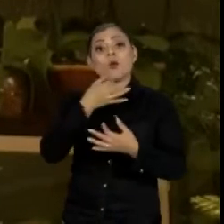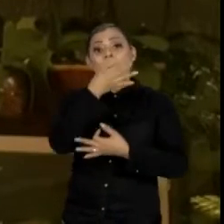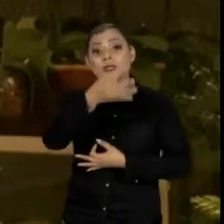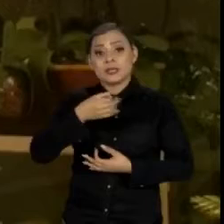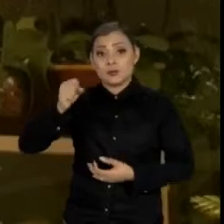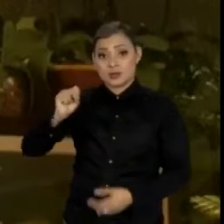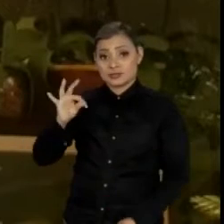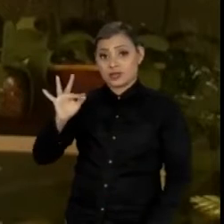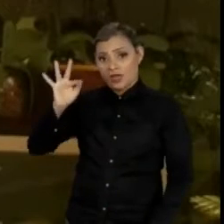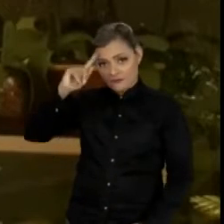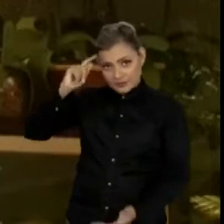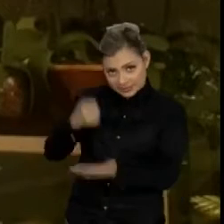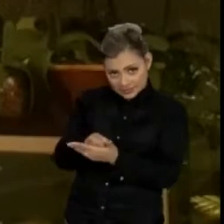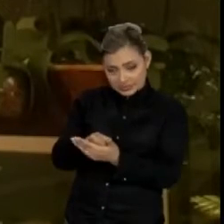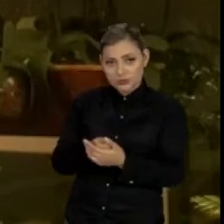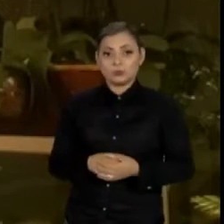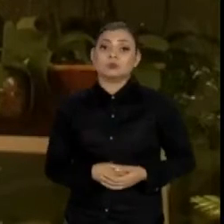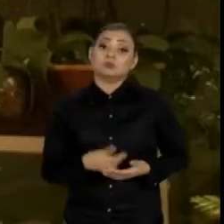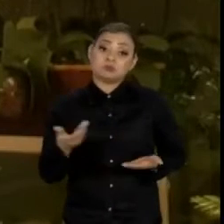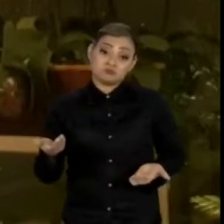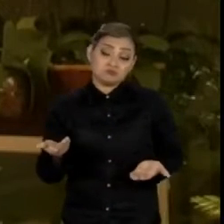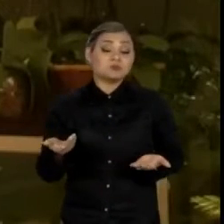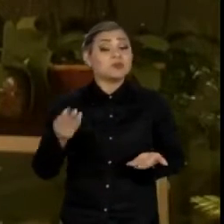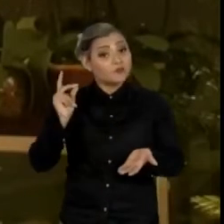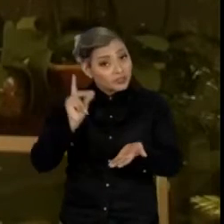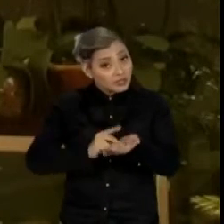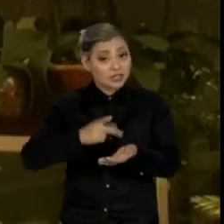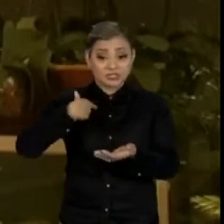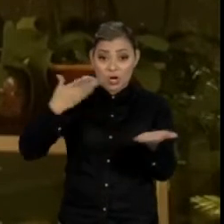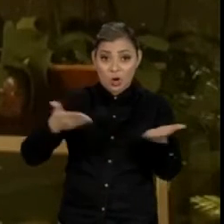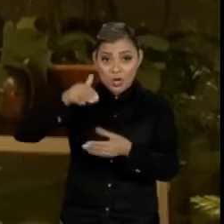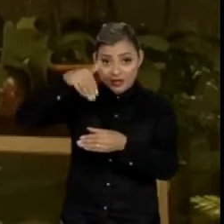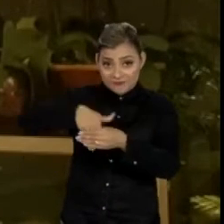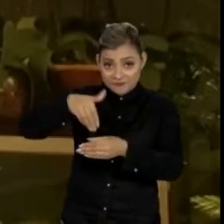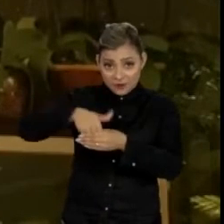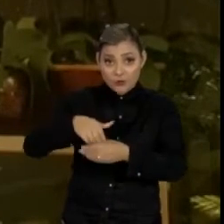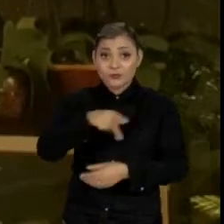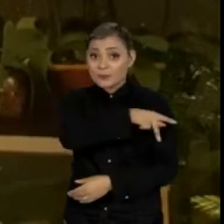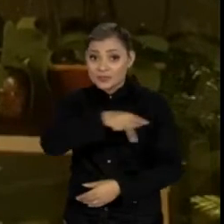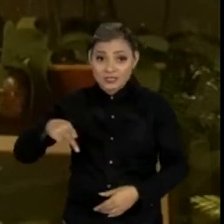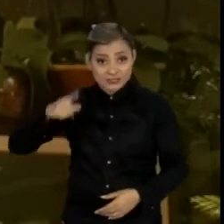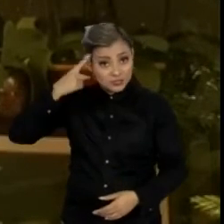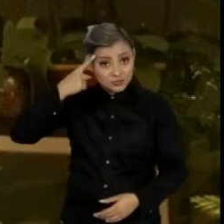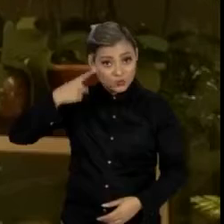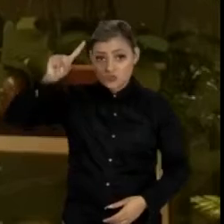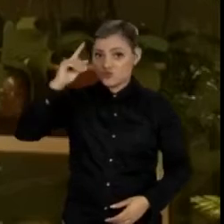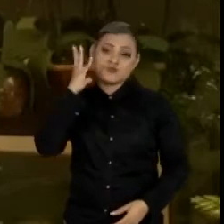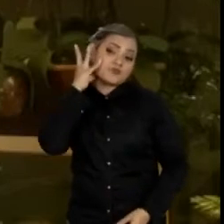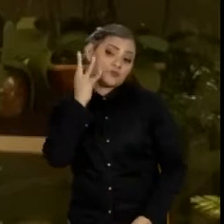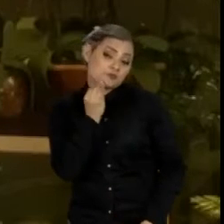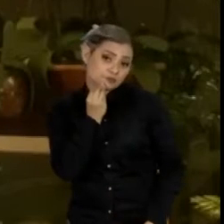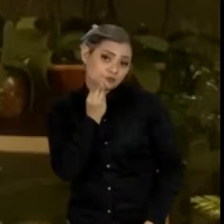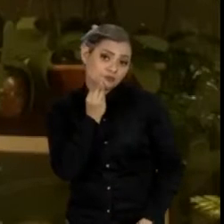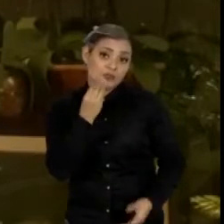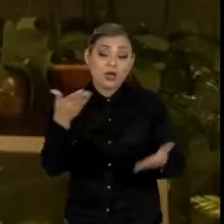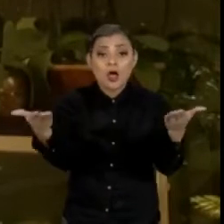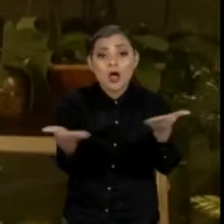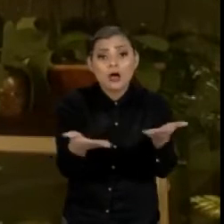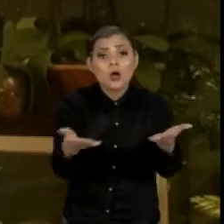O Supremo Tribunal Federal, com o voto do seu presidente, acaba de